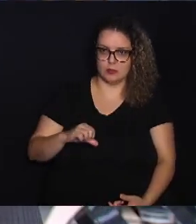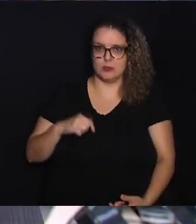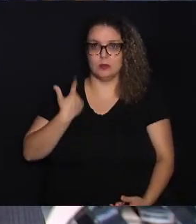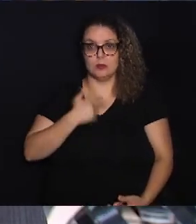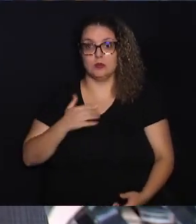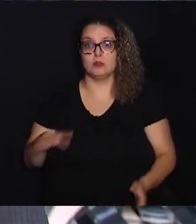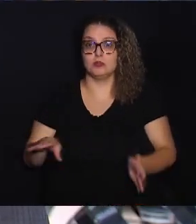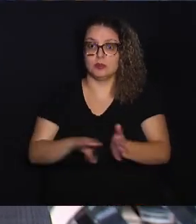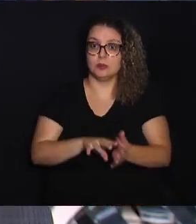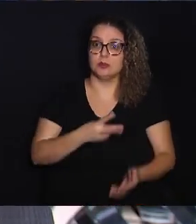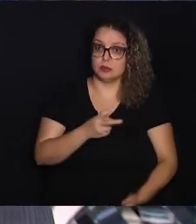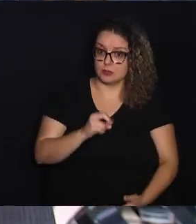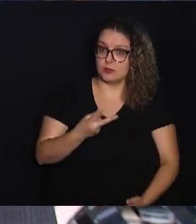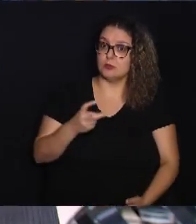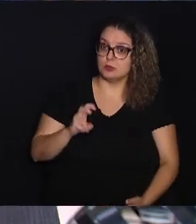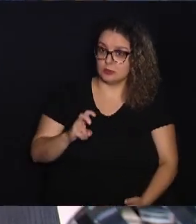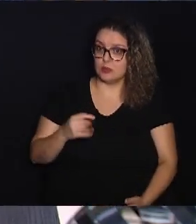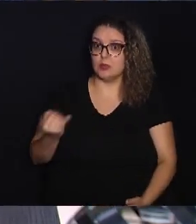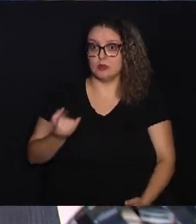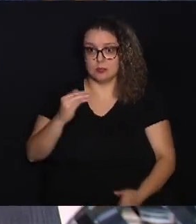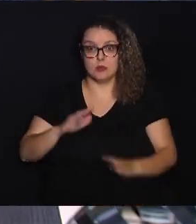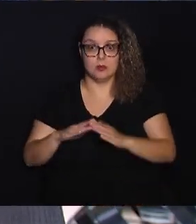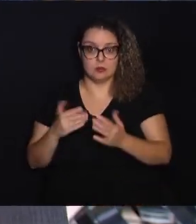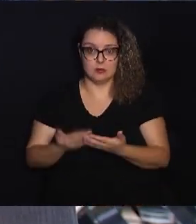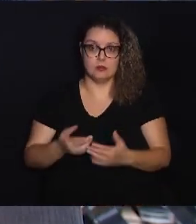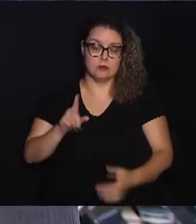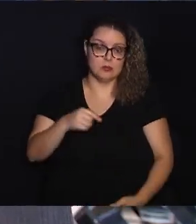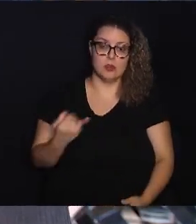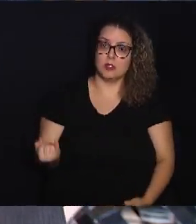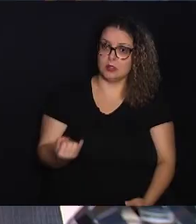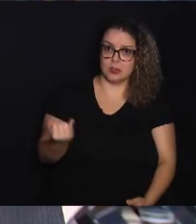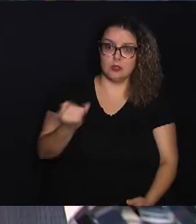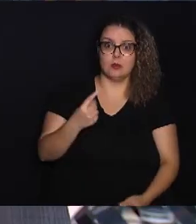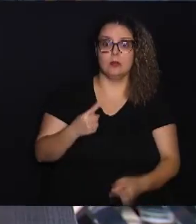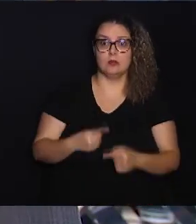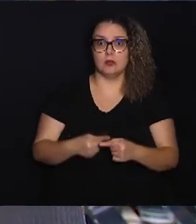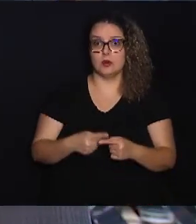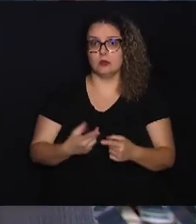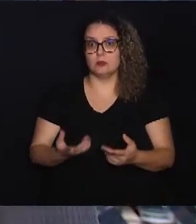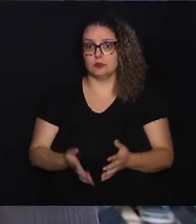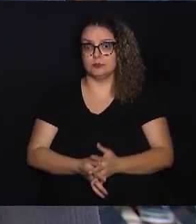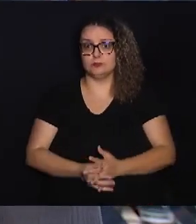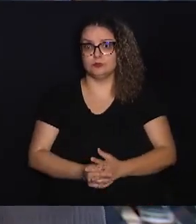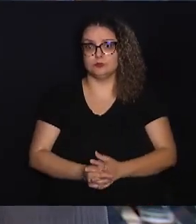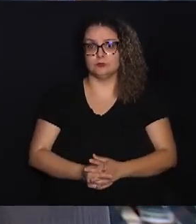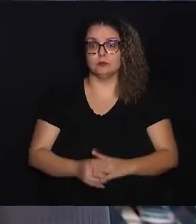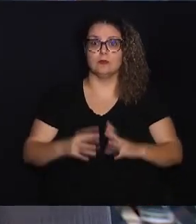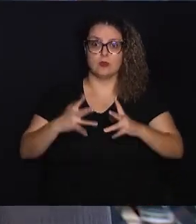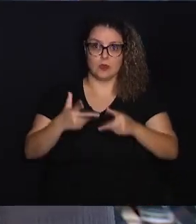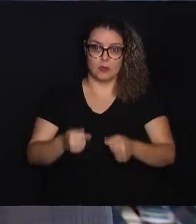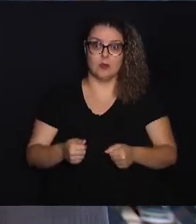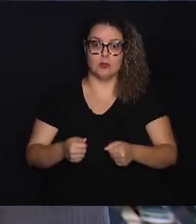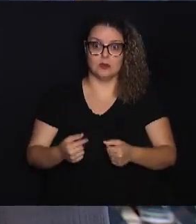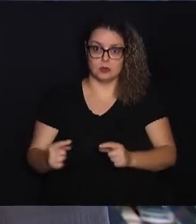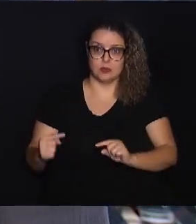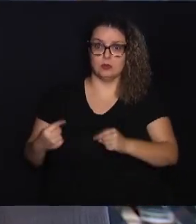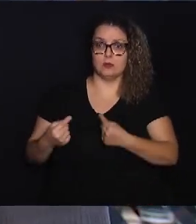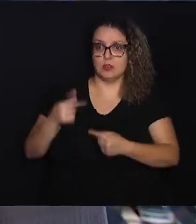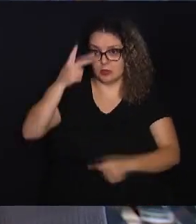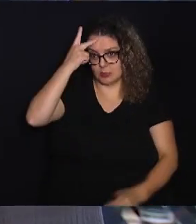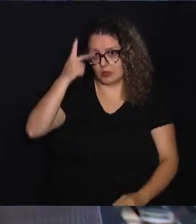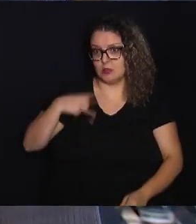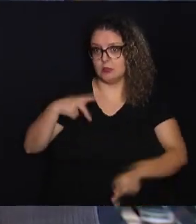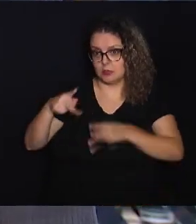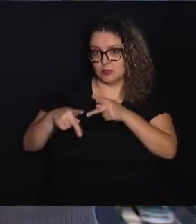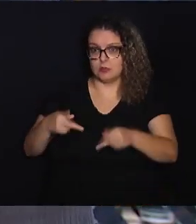indo para 2025. Então, é importante esse requerimento, mas isso é importante porque tudo isso vem de uma provocação